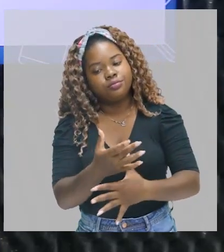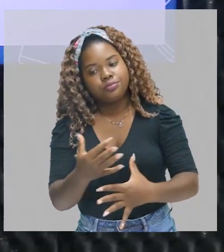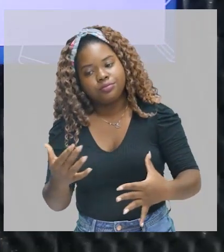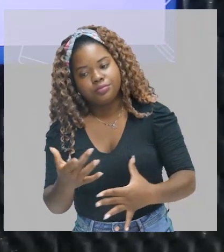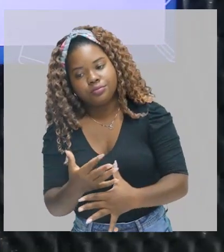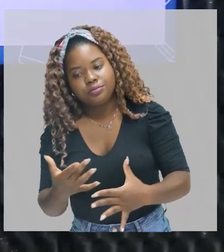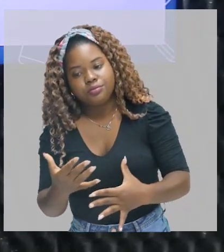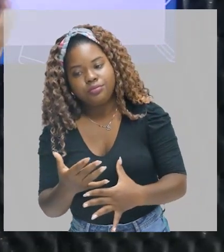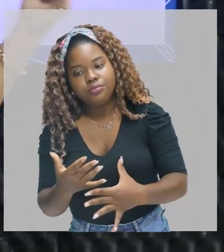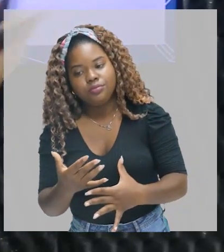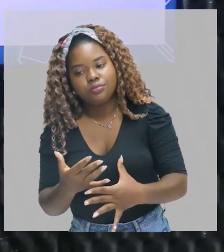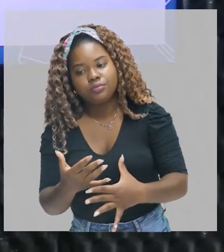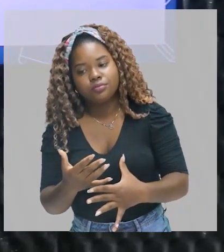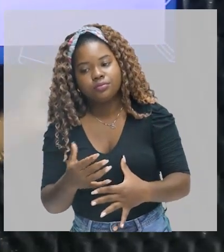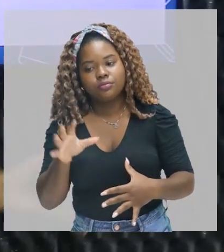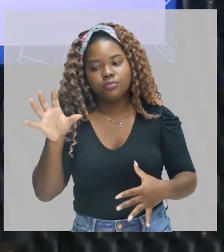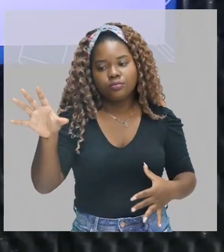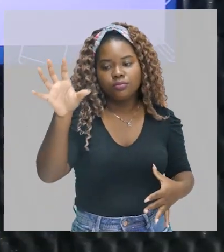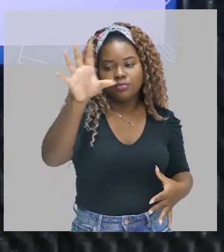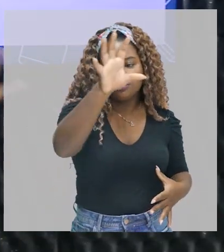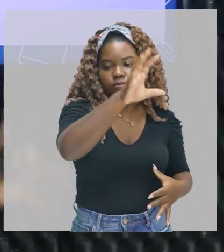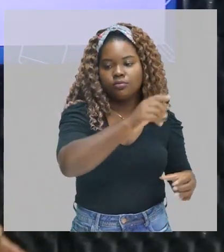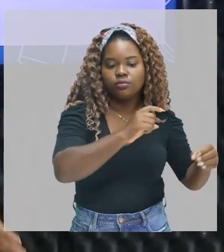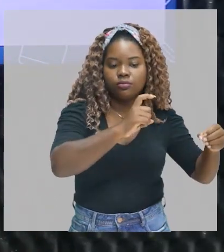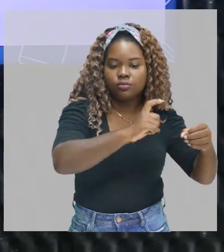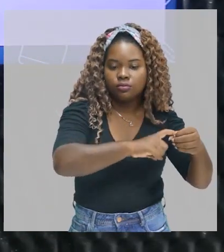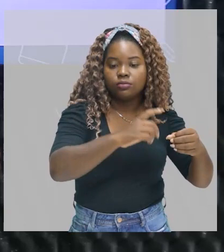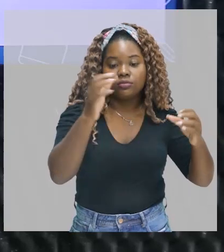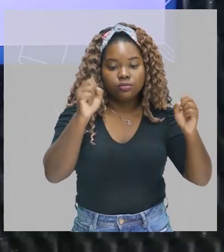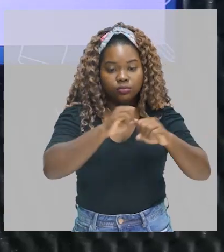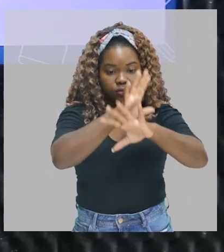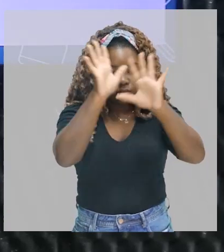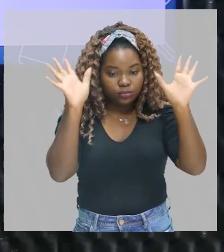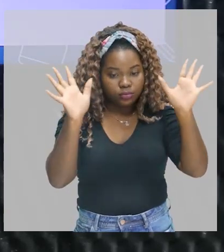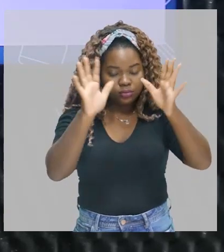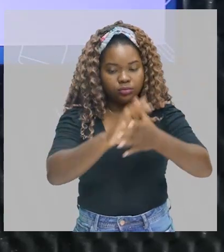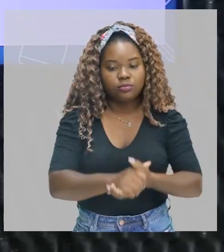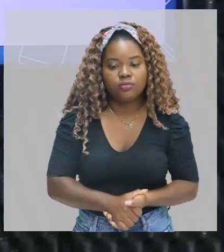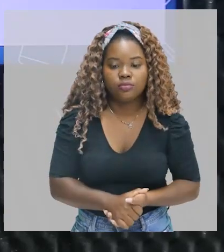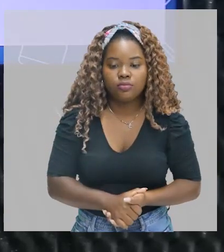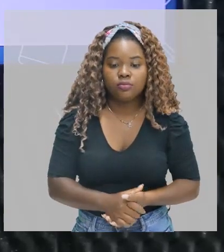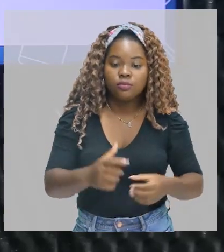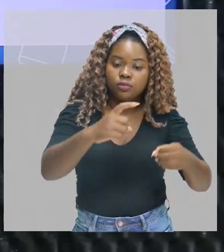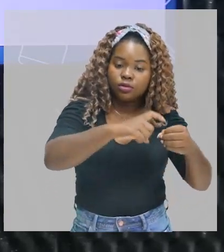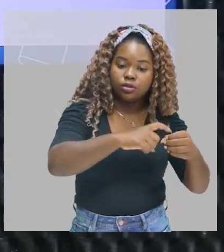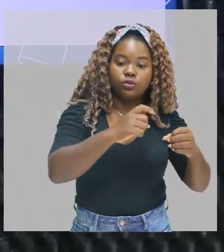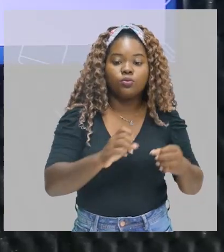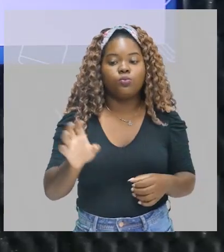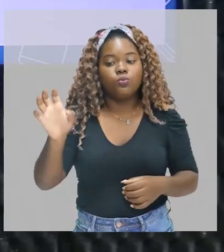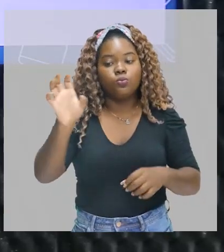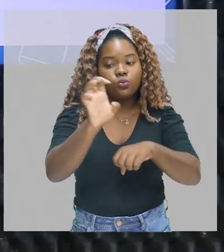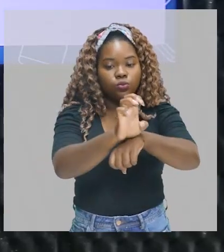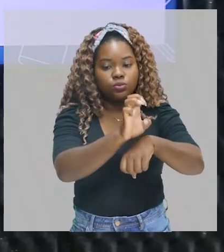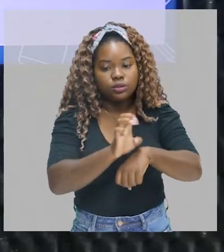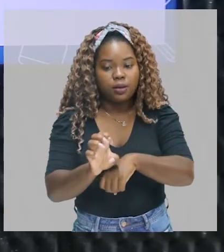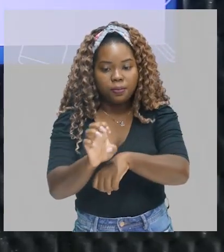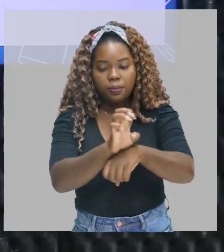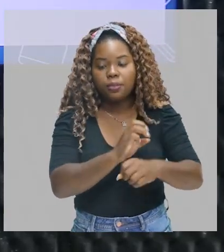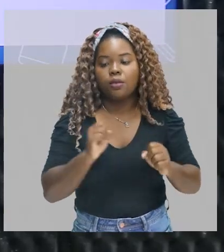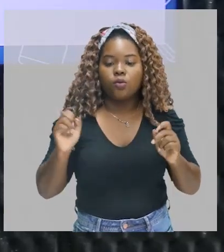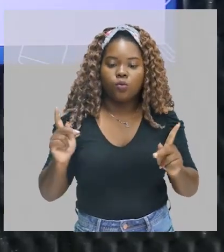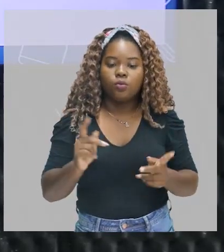urbano, cidade, regional, interior. Deu para entender? Interior do estado, tá bom? Então, aqui,